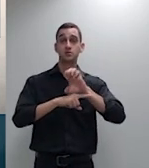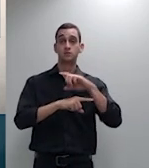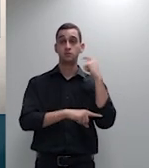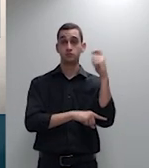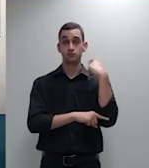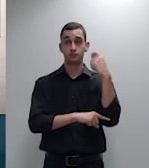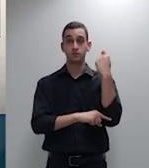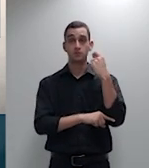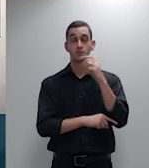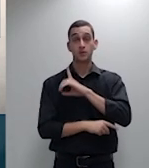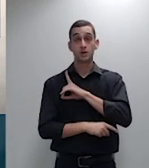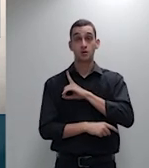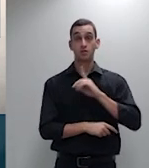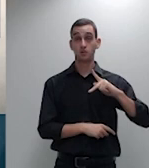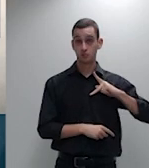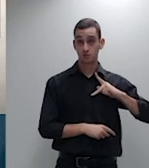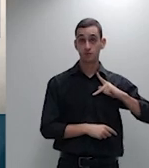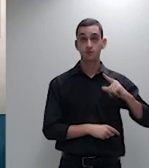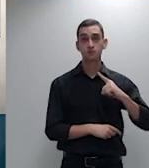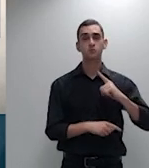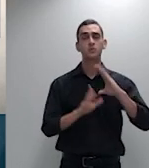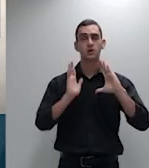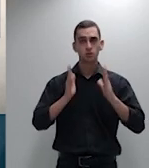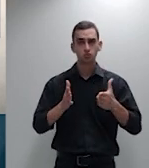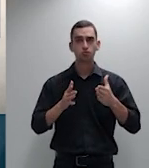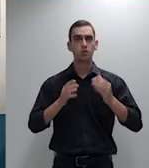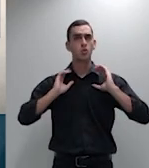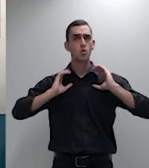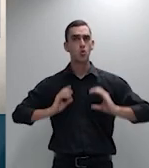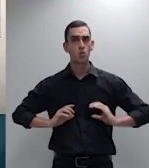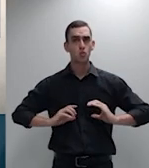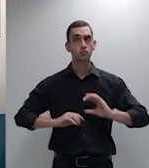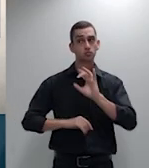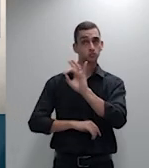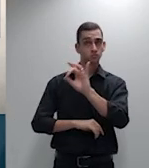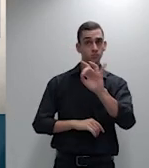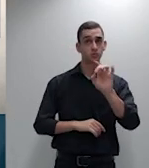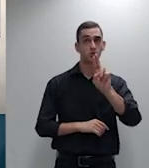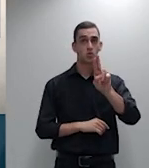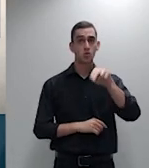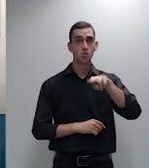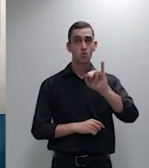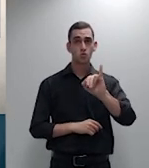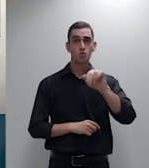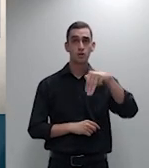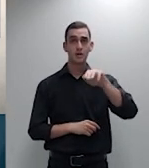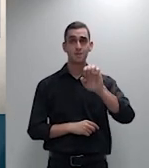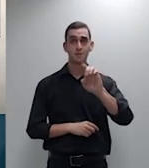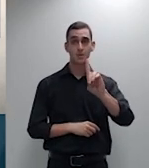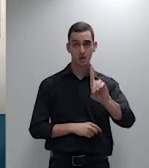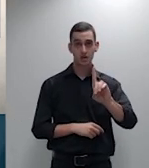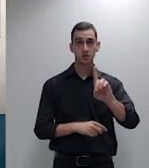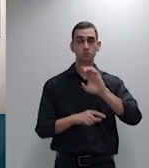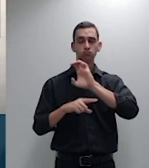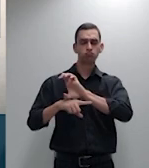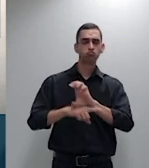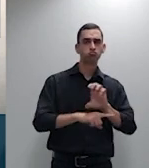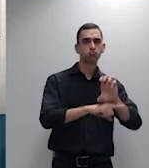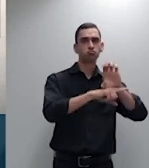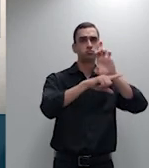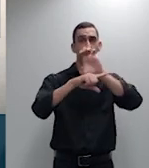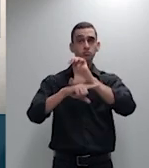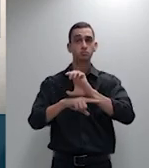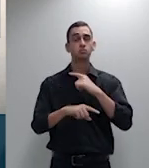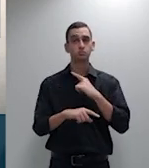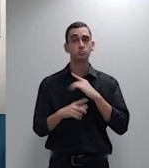termo de ajustamento de conduta com as operadoras Unimed de todo o Estado razão pela qual esse valor de 56% de